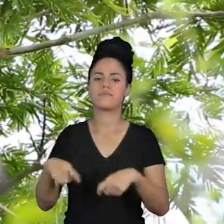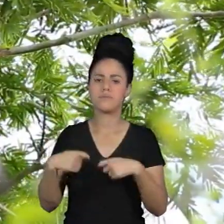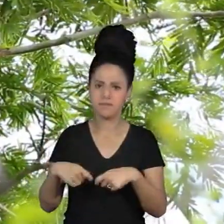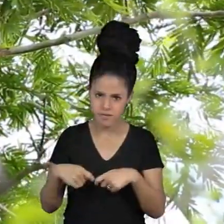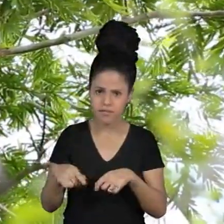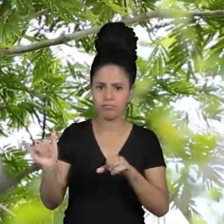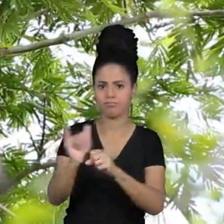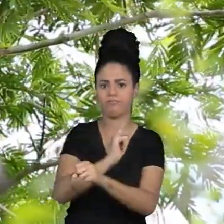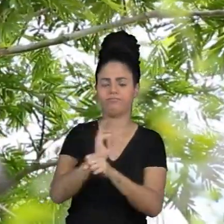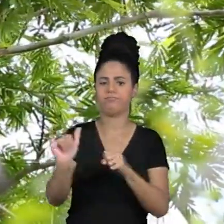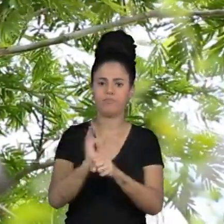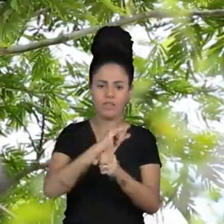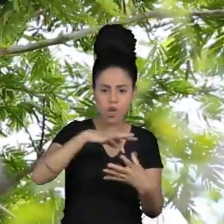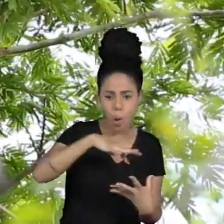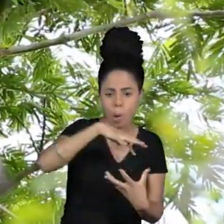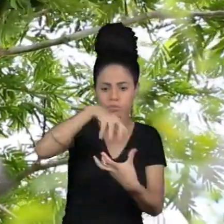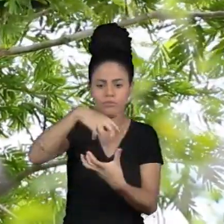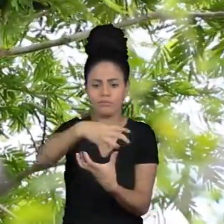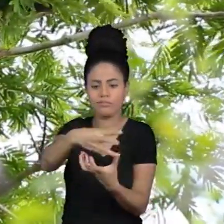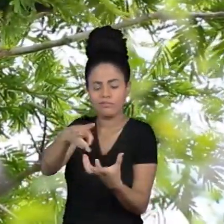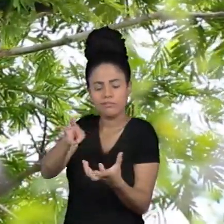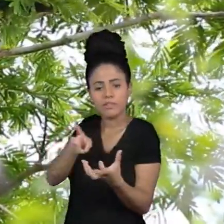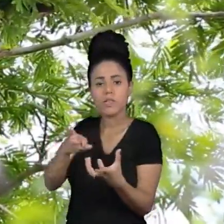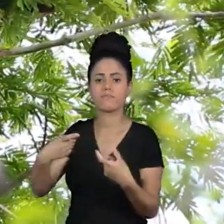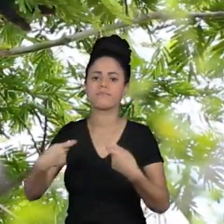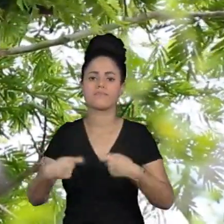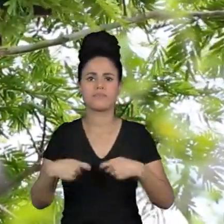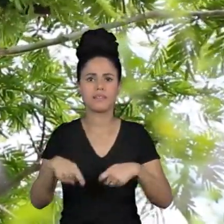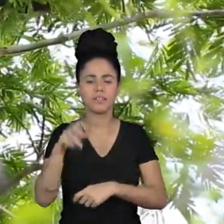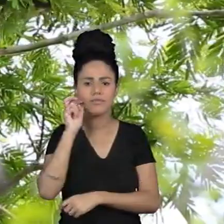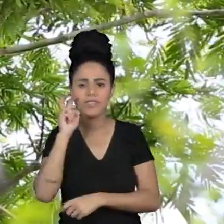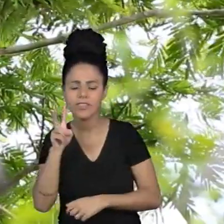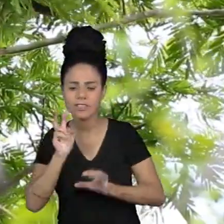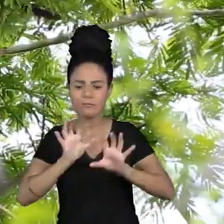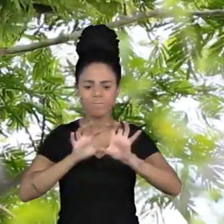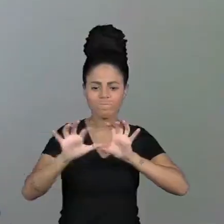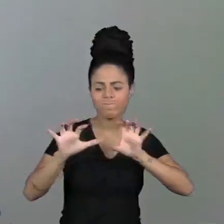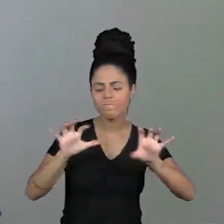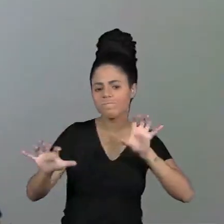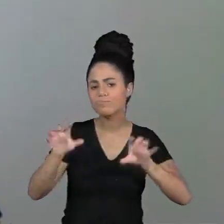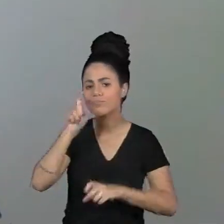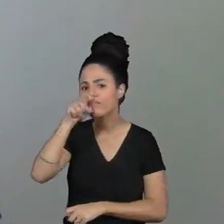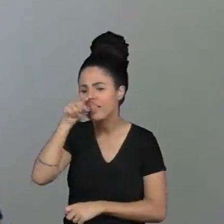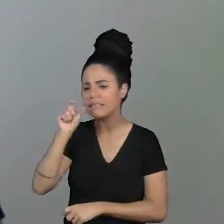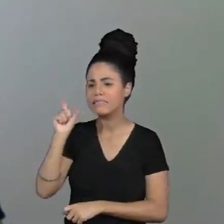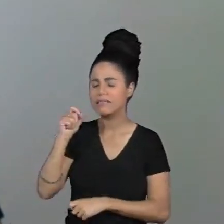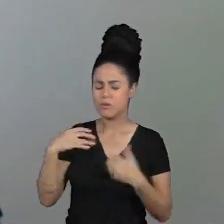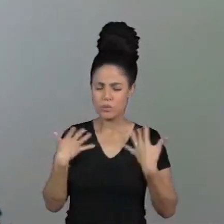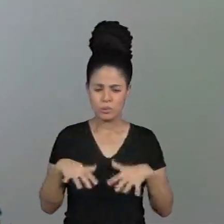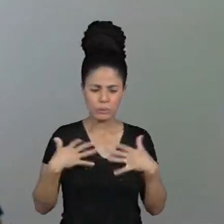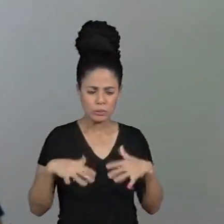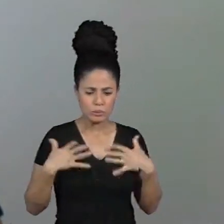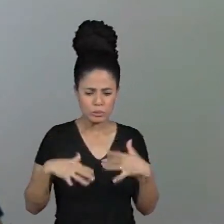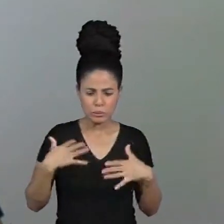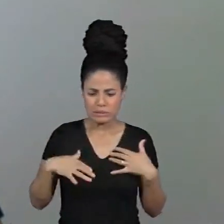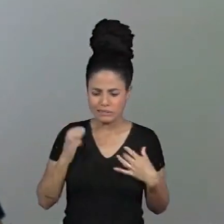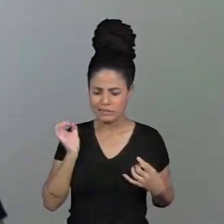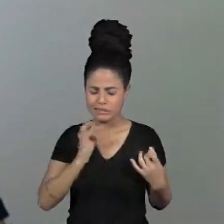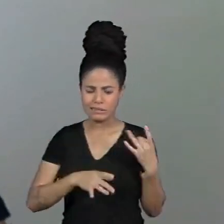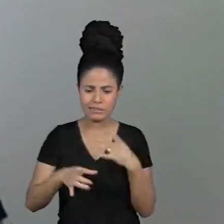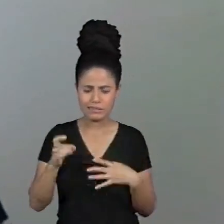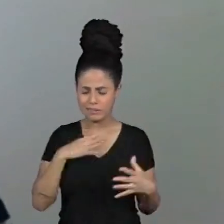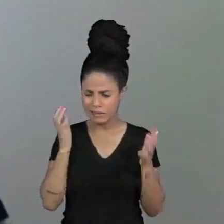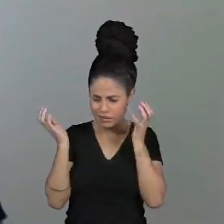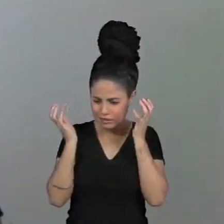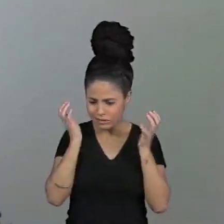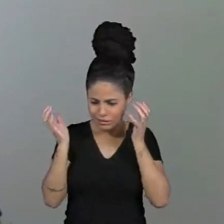este planeta quando eu vejo grandes incêndios que eu sei o quanto afeta as aradas eu realmente me desespero me desestruturo porque